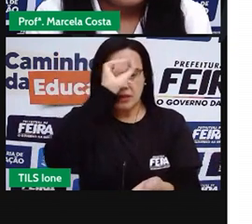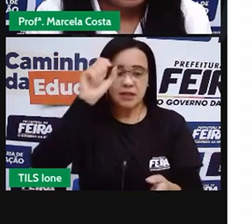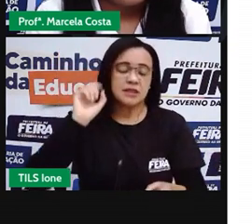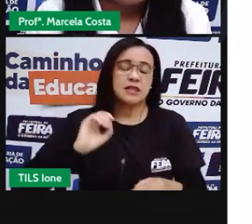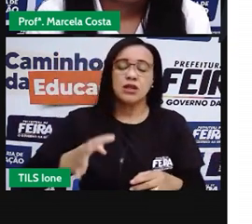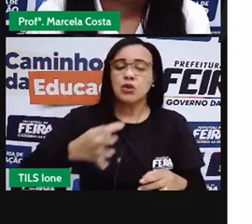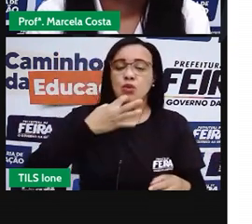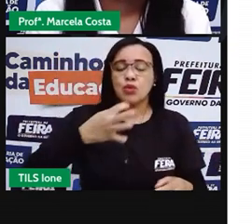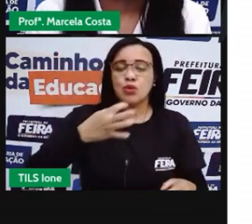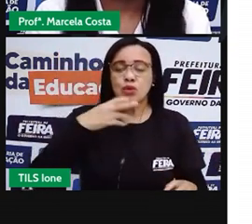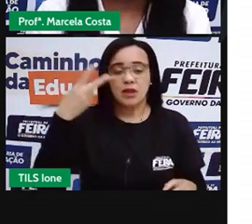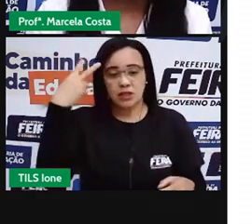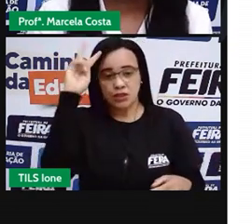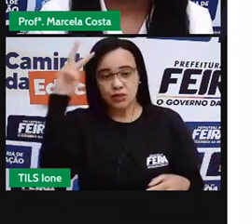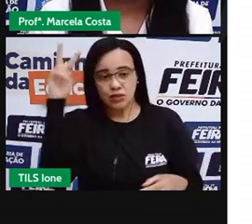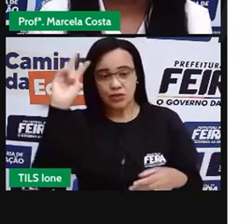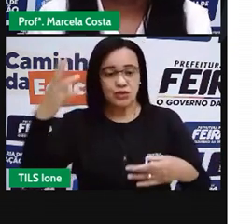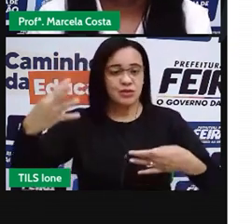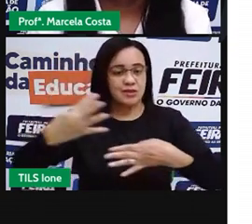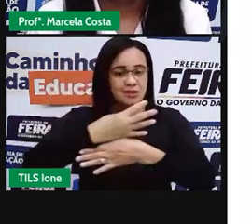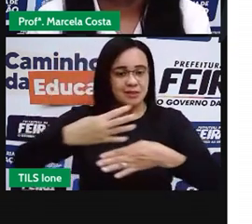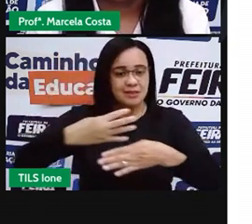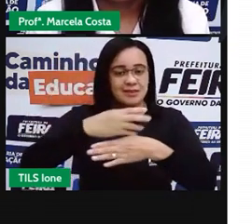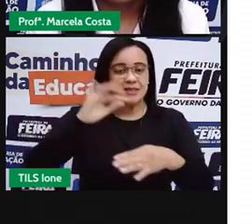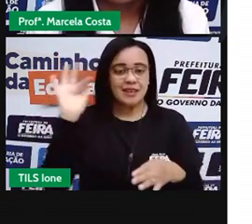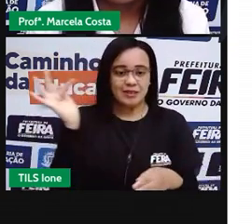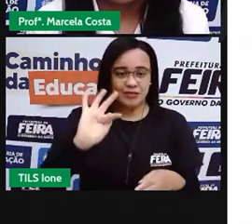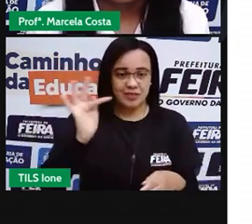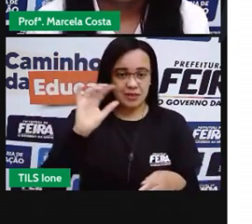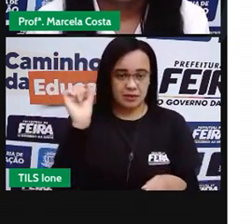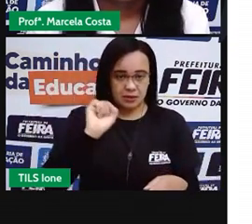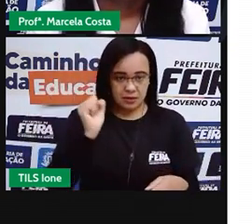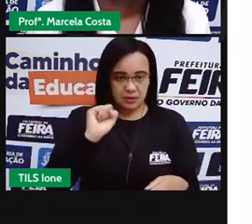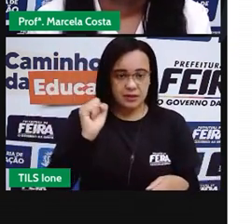história da cidade e do gesto de interesse.